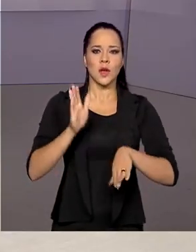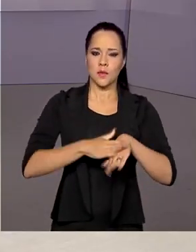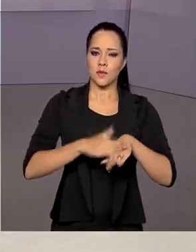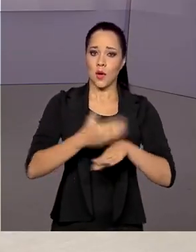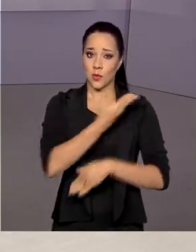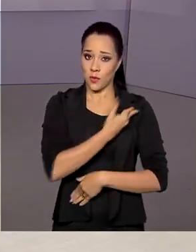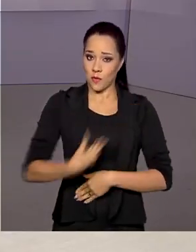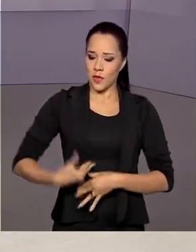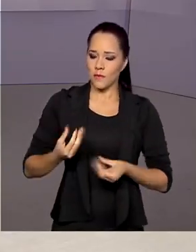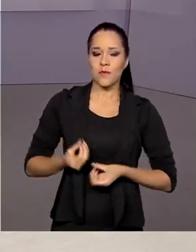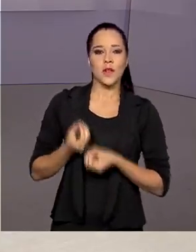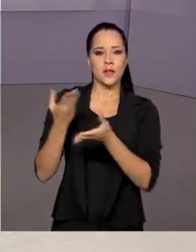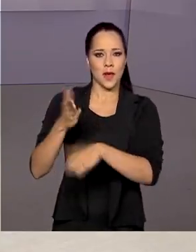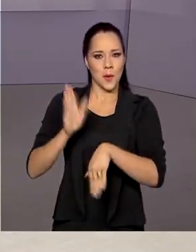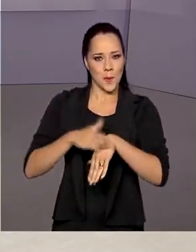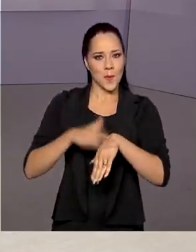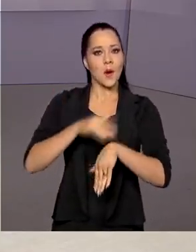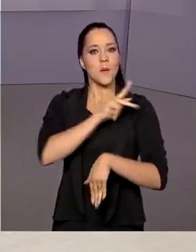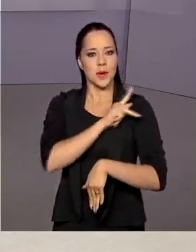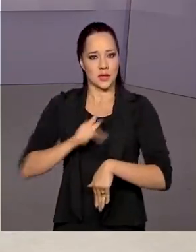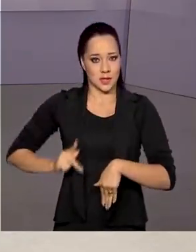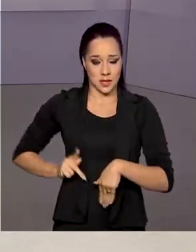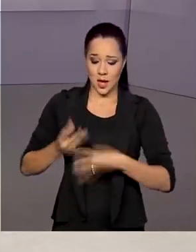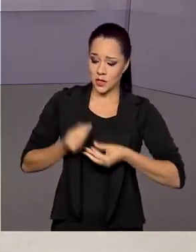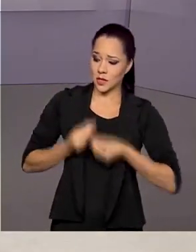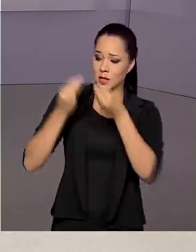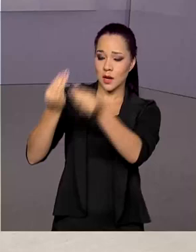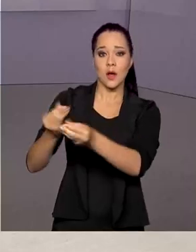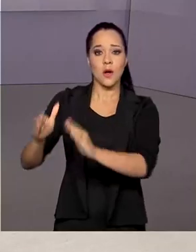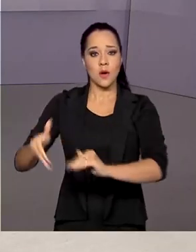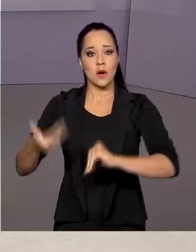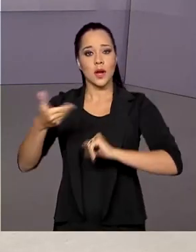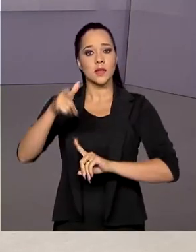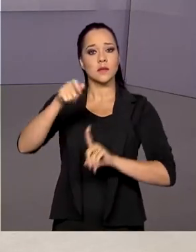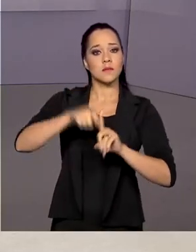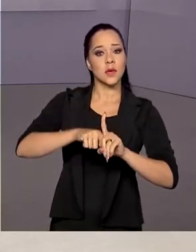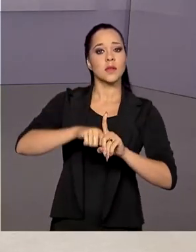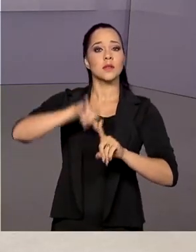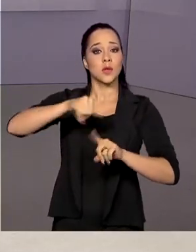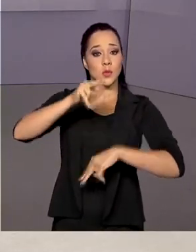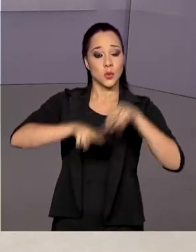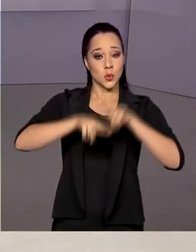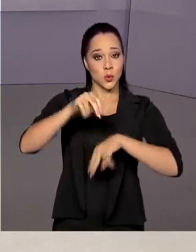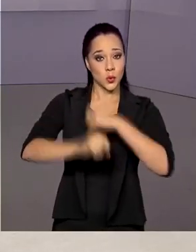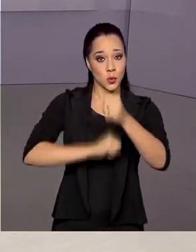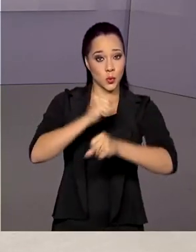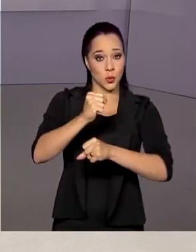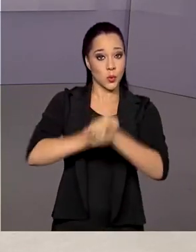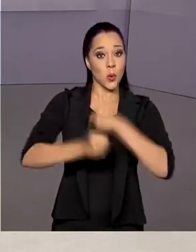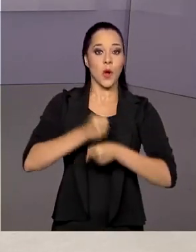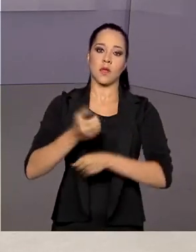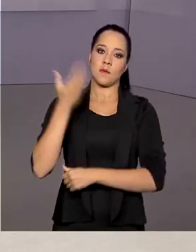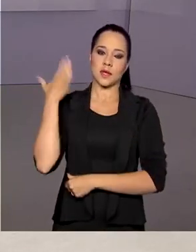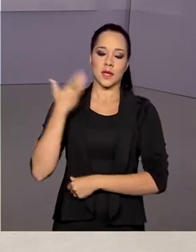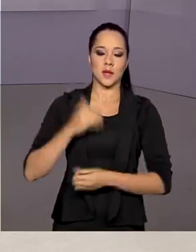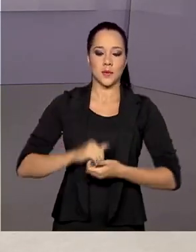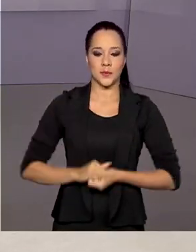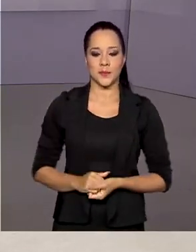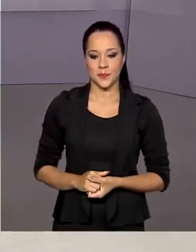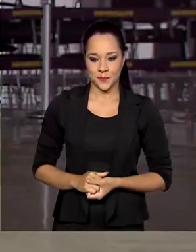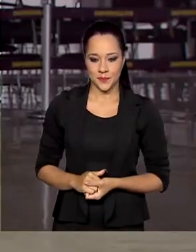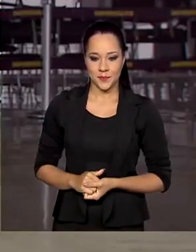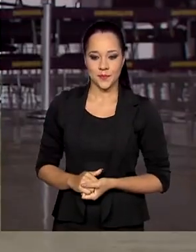governo, ela foi entregue pessoalmente pelo presidente ao Congresso em junho do ano passado. A repórter Selma Dias tem os detalhes.